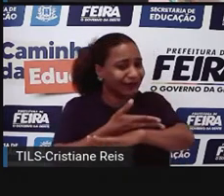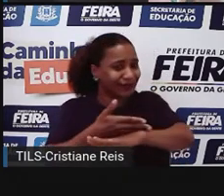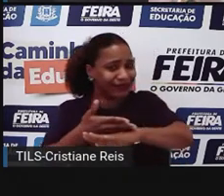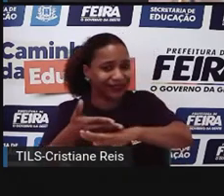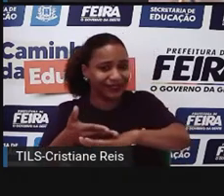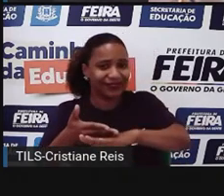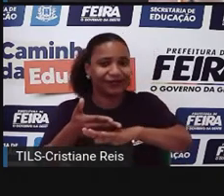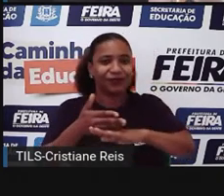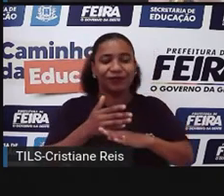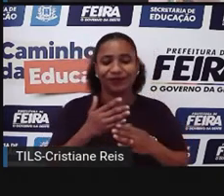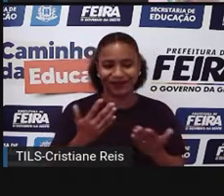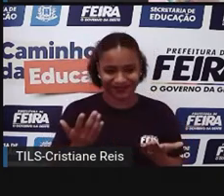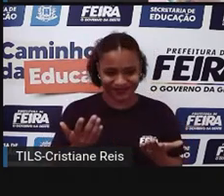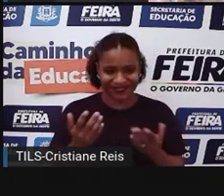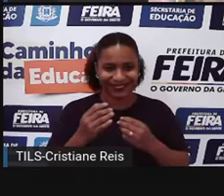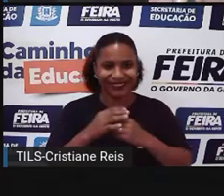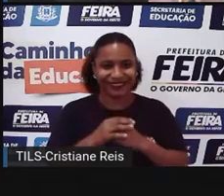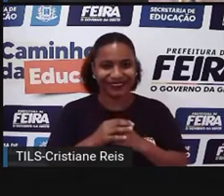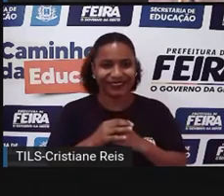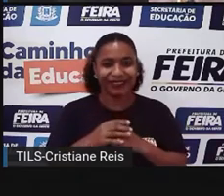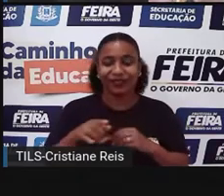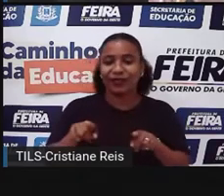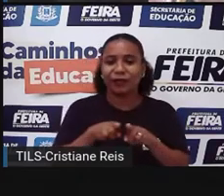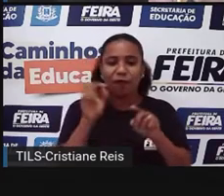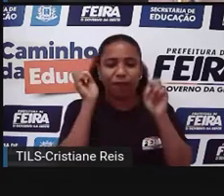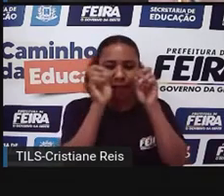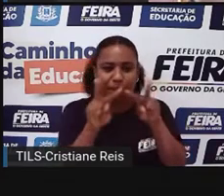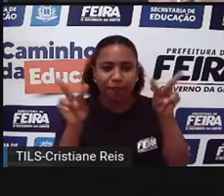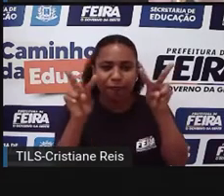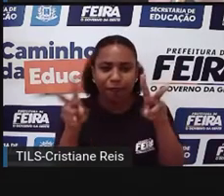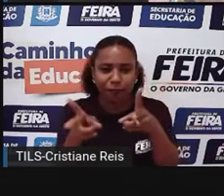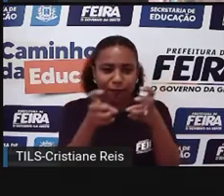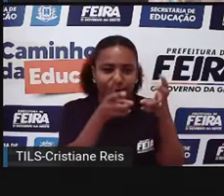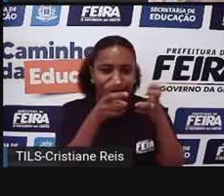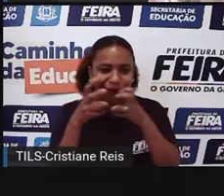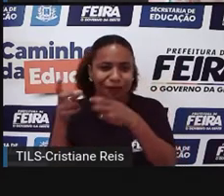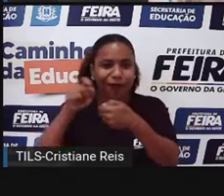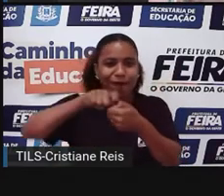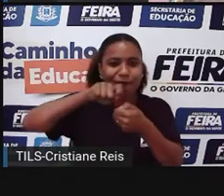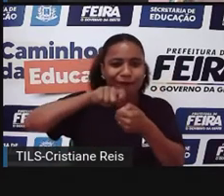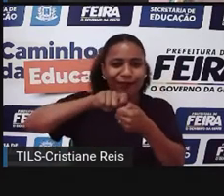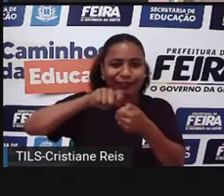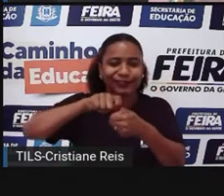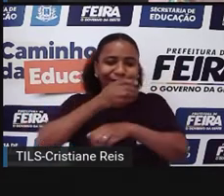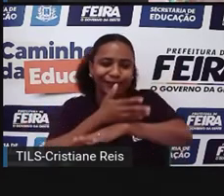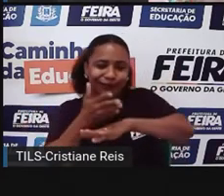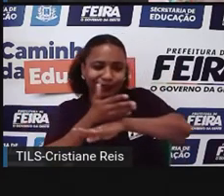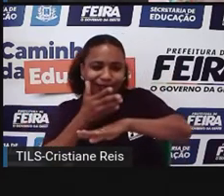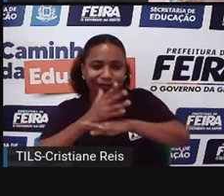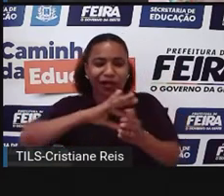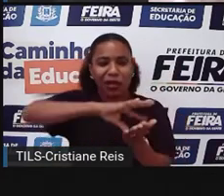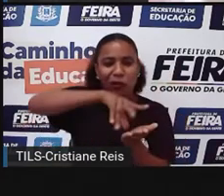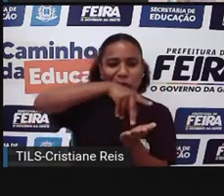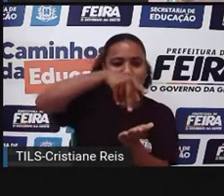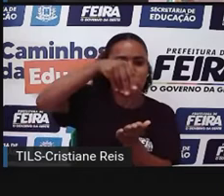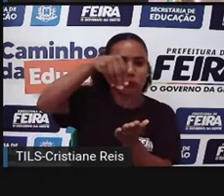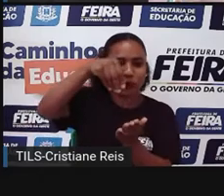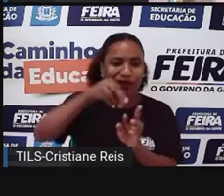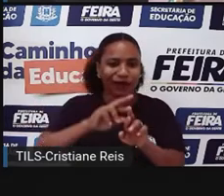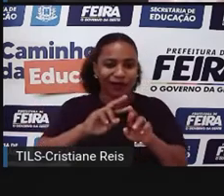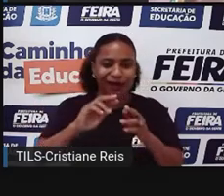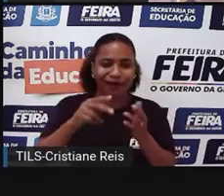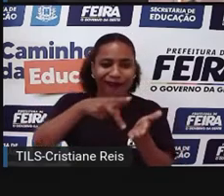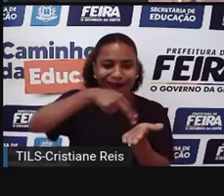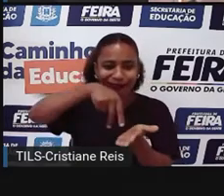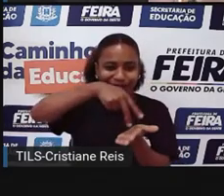os costumes, o modo de ver, de fazer, de praticar arte, da dança,